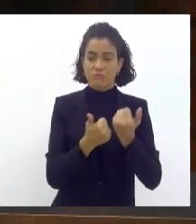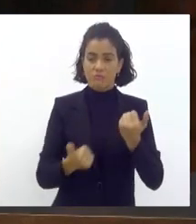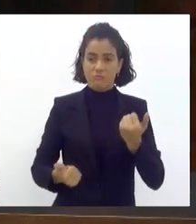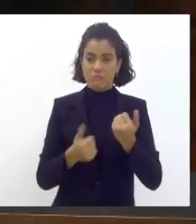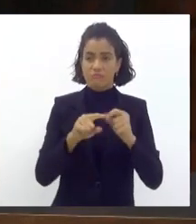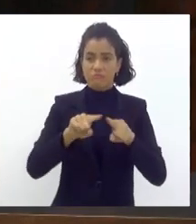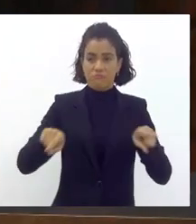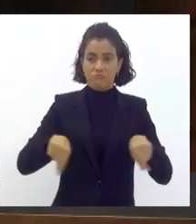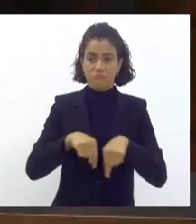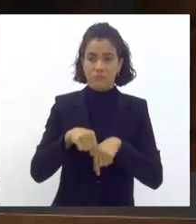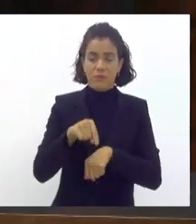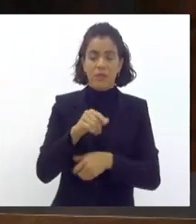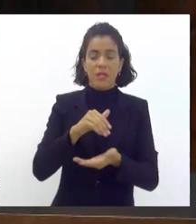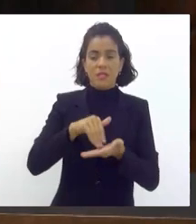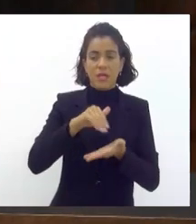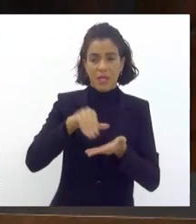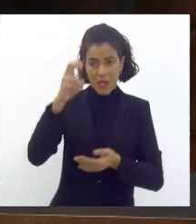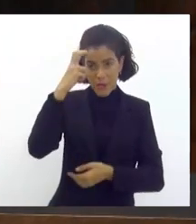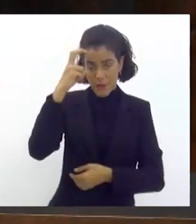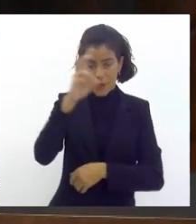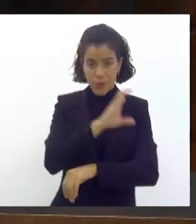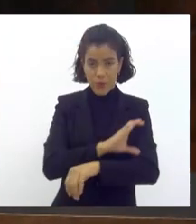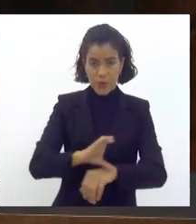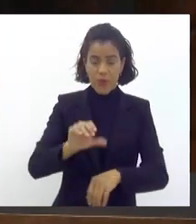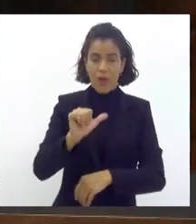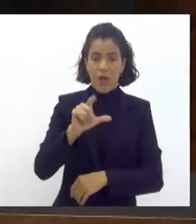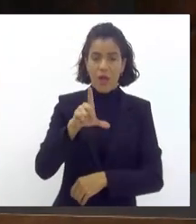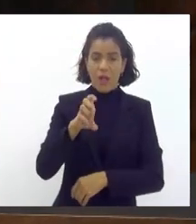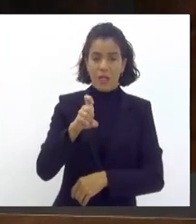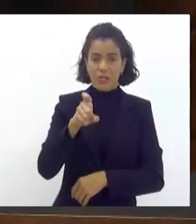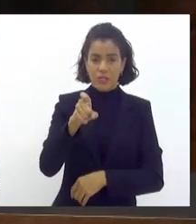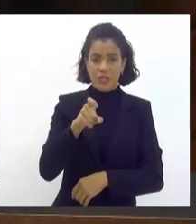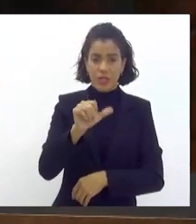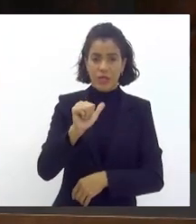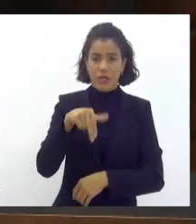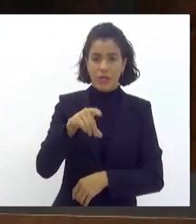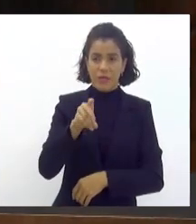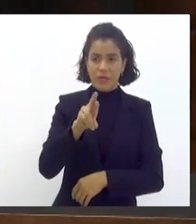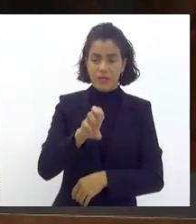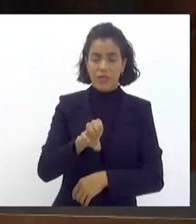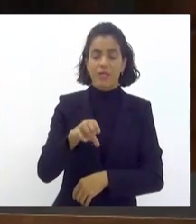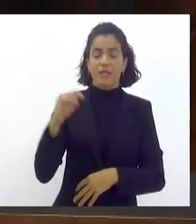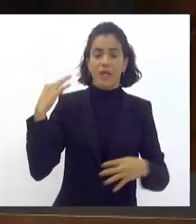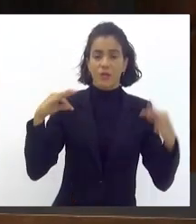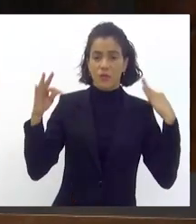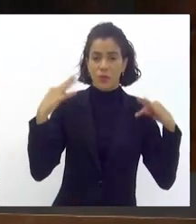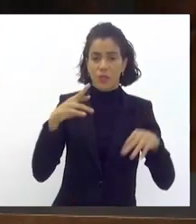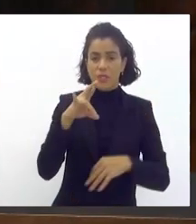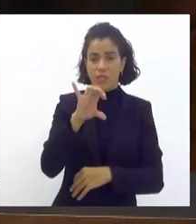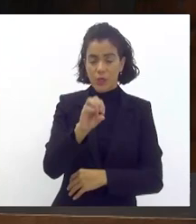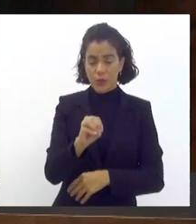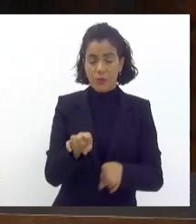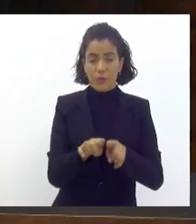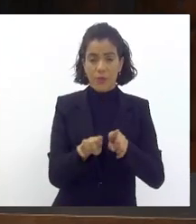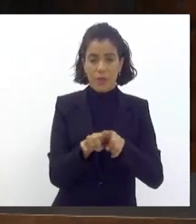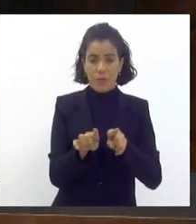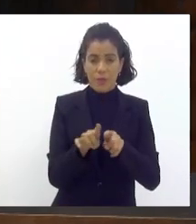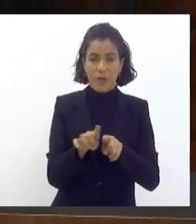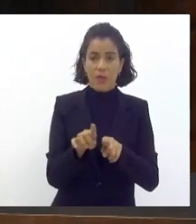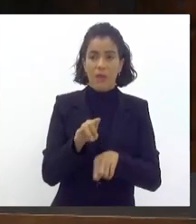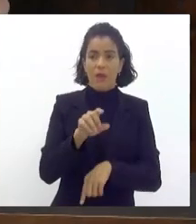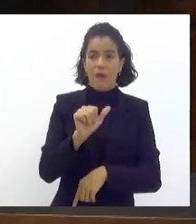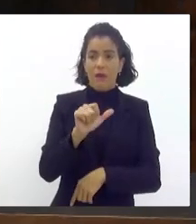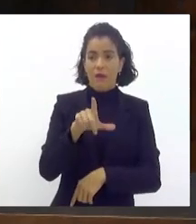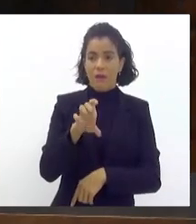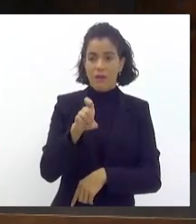Secretaria de Cultura do Estado, muito bem-vinda, Alexandre Inácio, diretor de operações da Turis Rio, José Ricardo Soares da Silva,